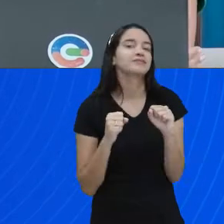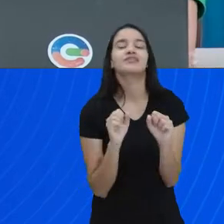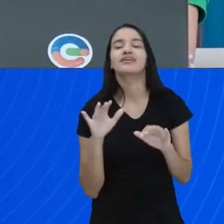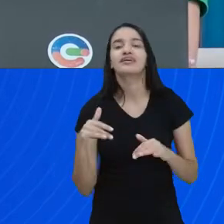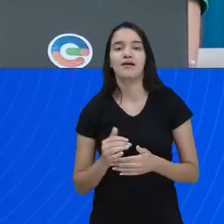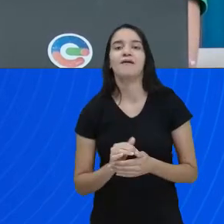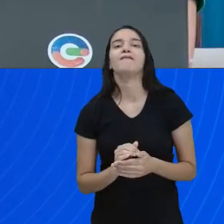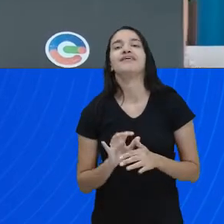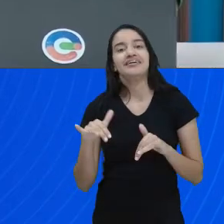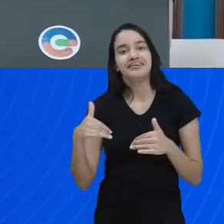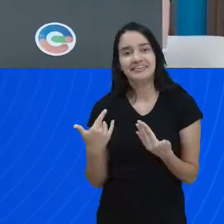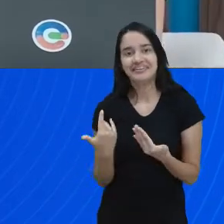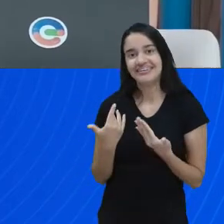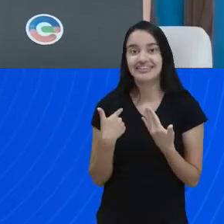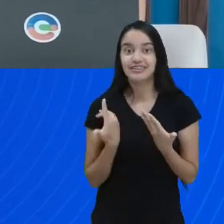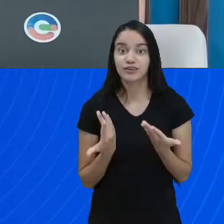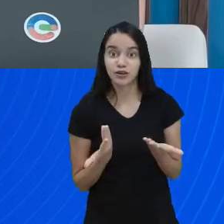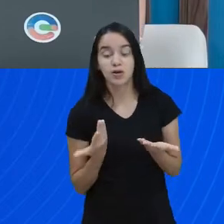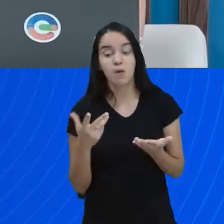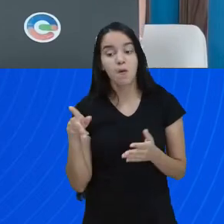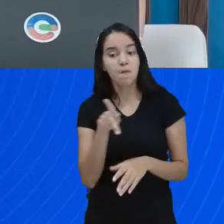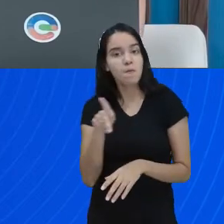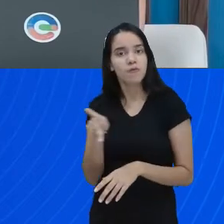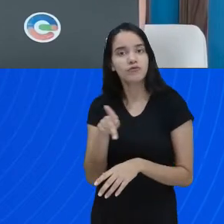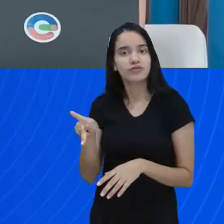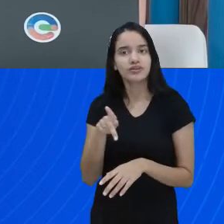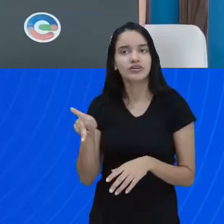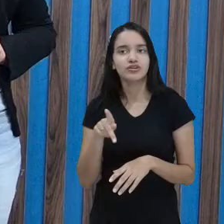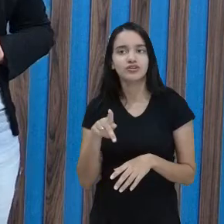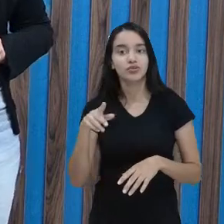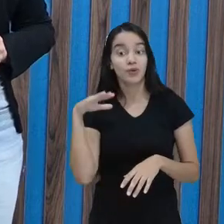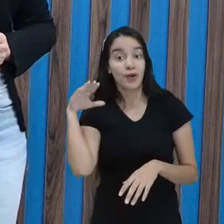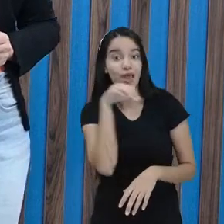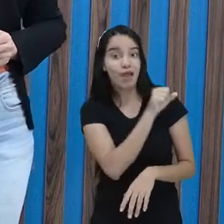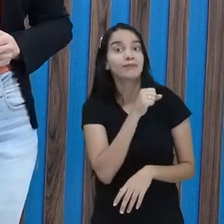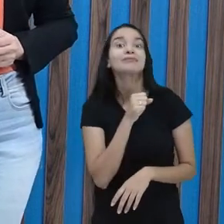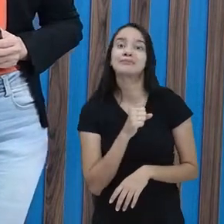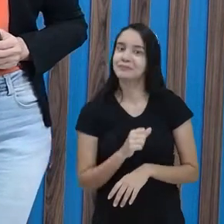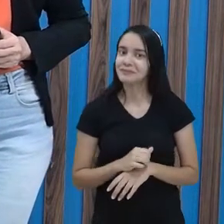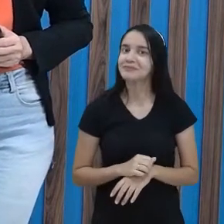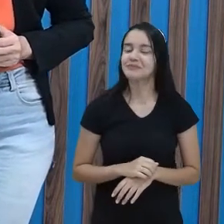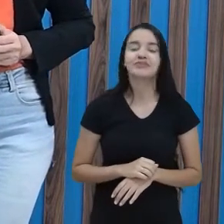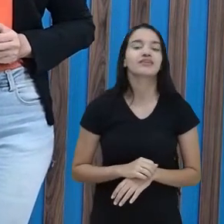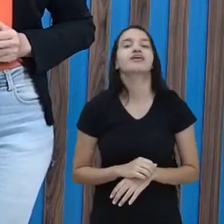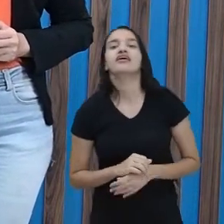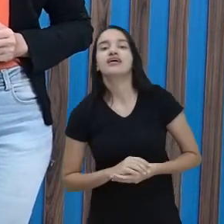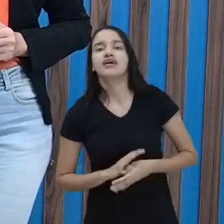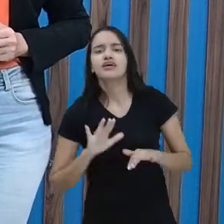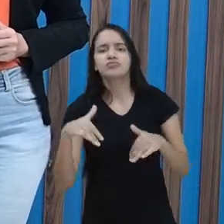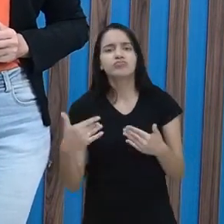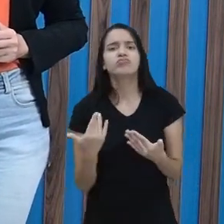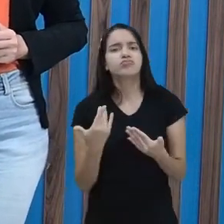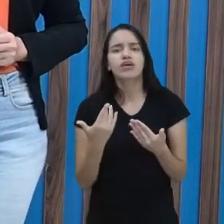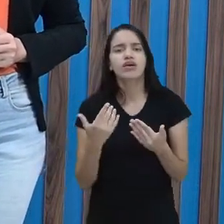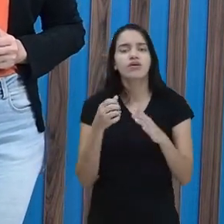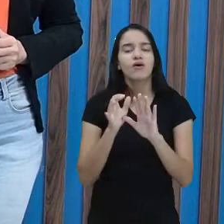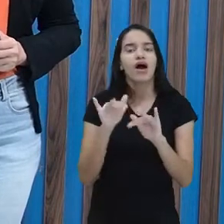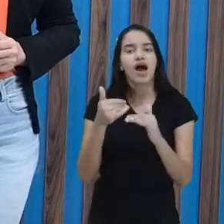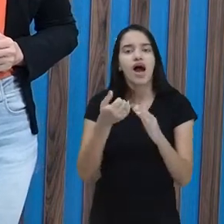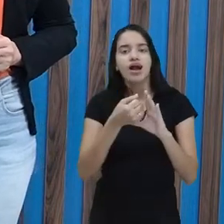cansar a professora Cátia. A professora Cátia é bem Corre, corre, corre. Corre, corre. Qual outra